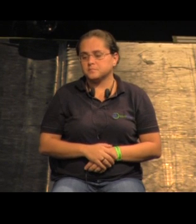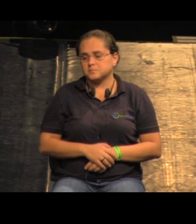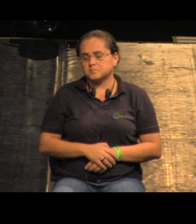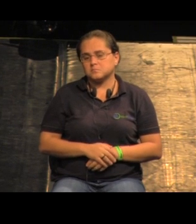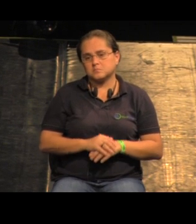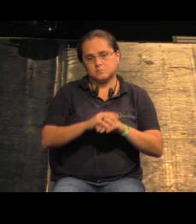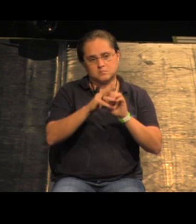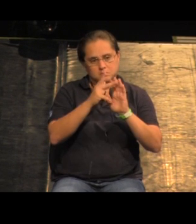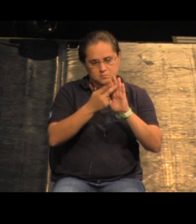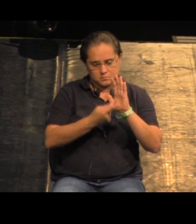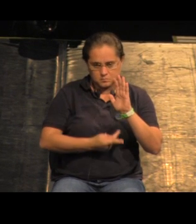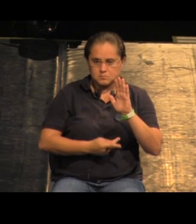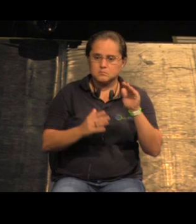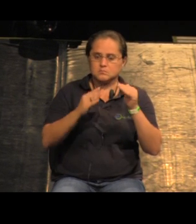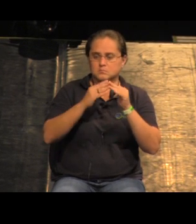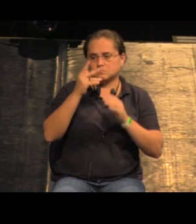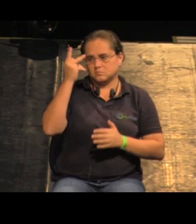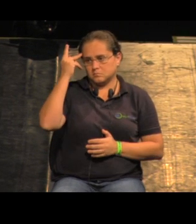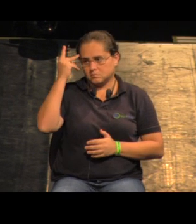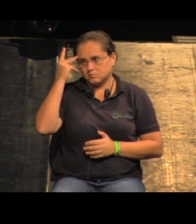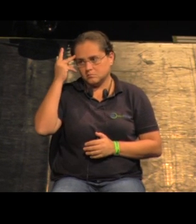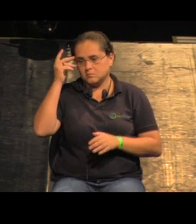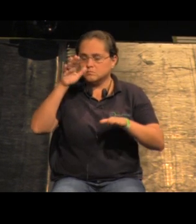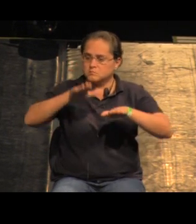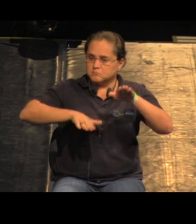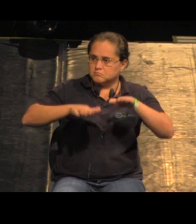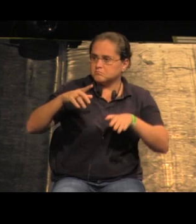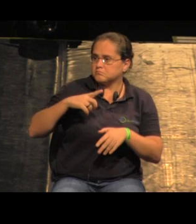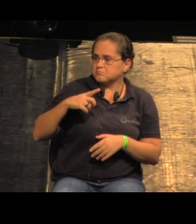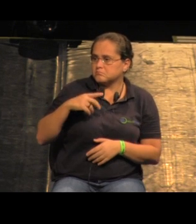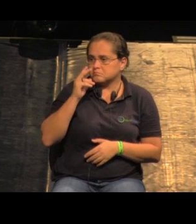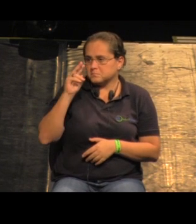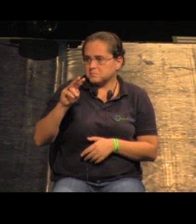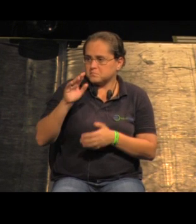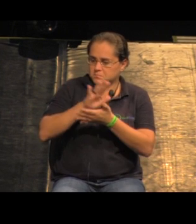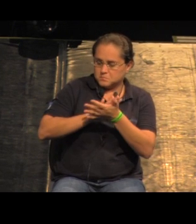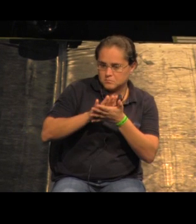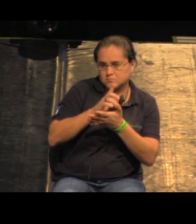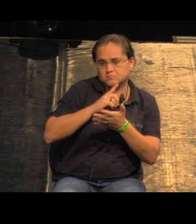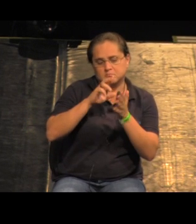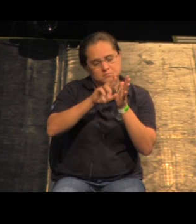esses projetos como Casa Paulista às vezes não viram mas eles trazem uma série de